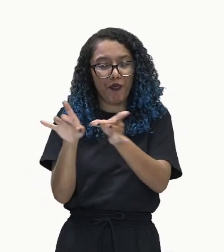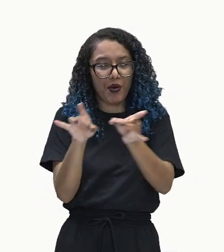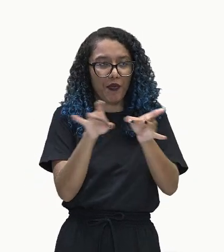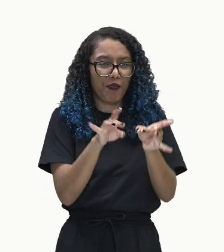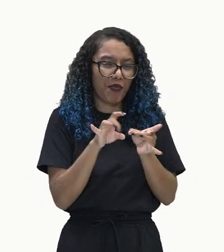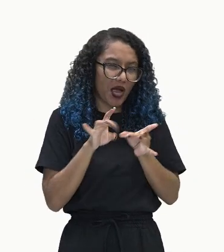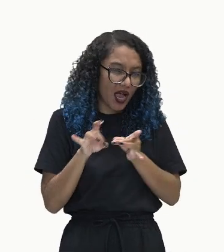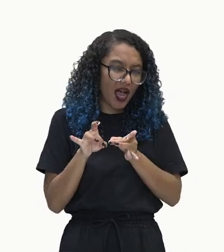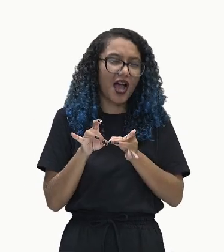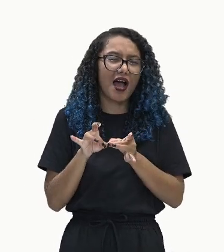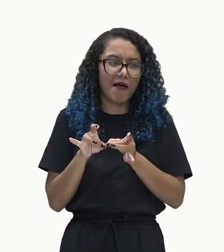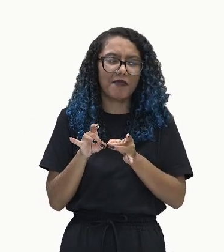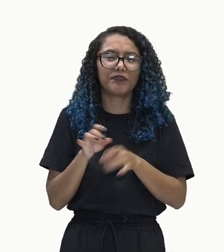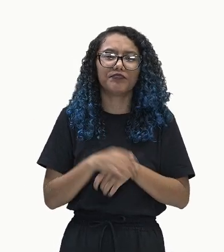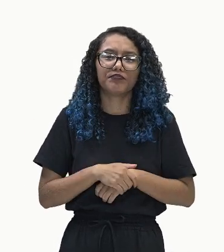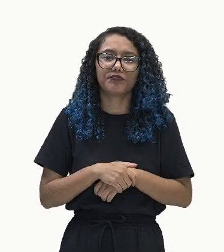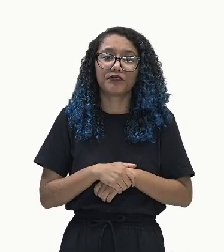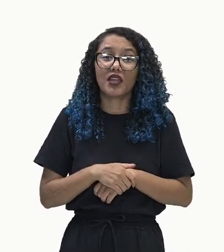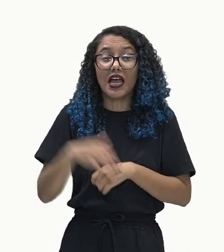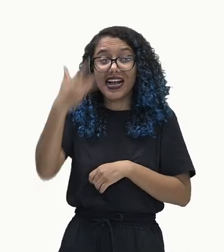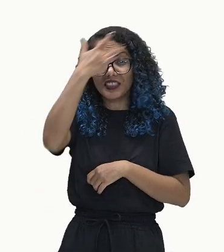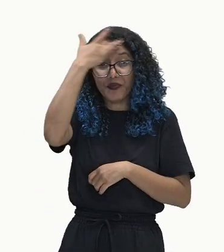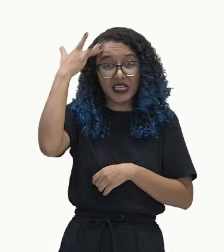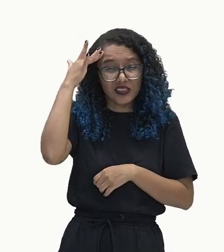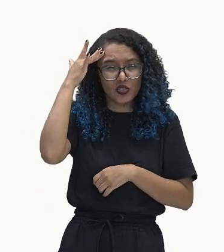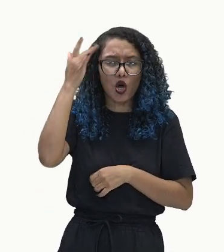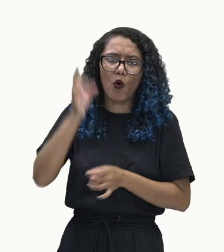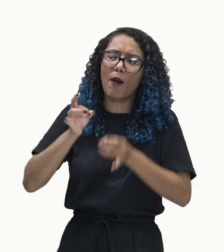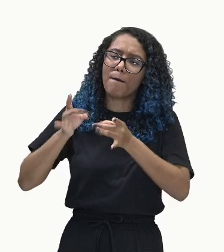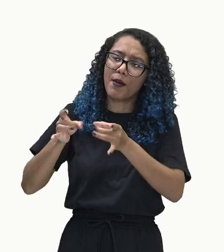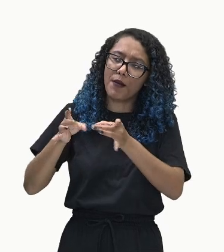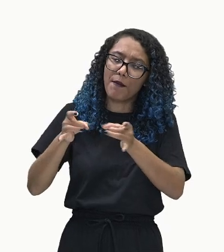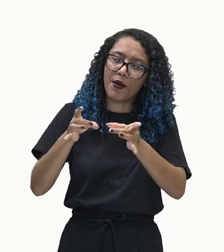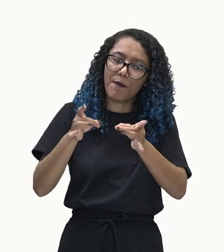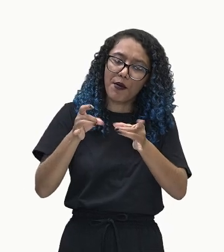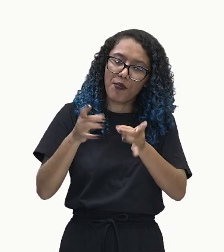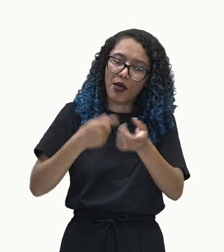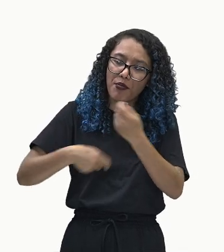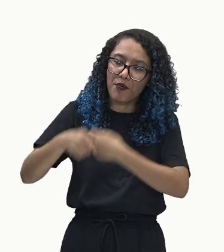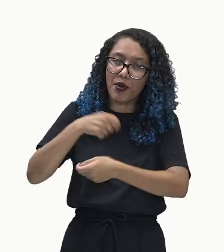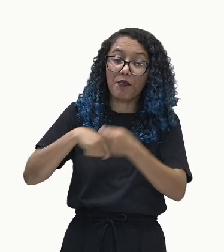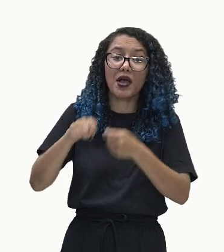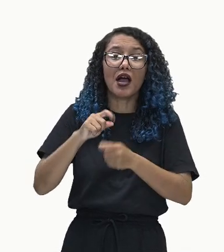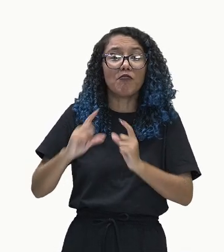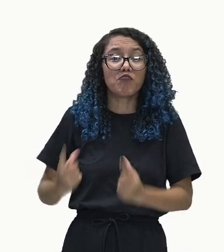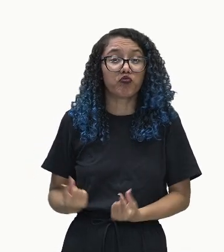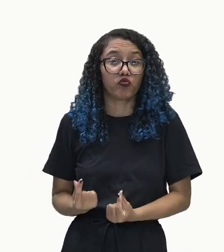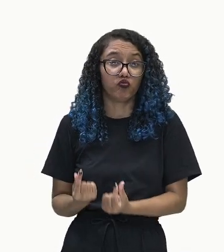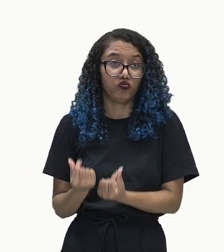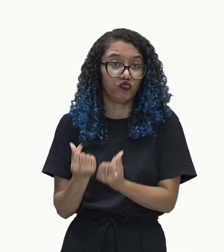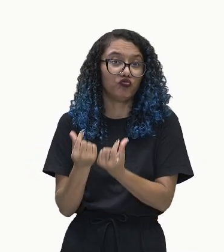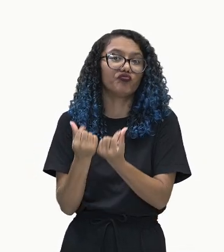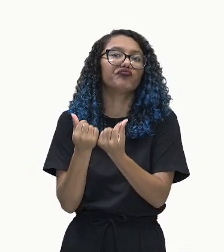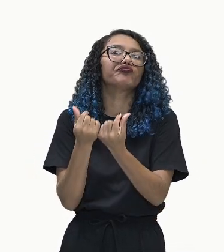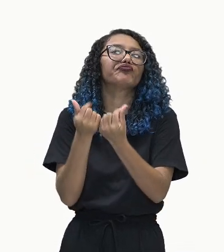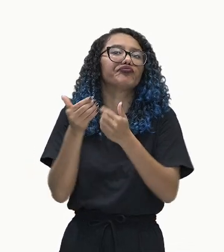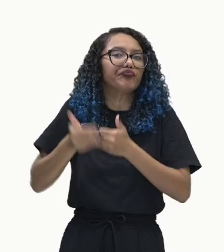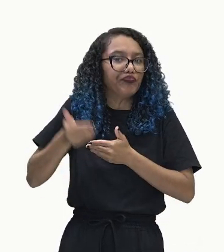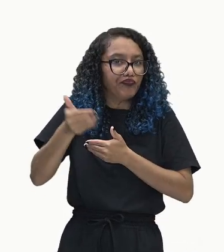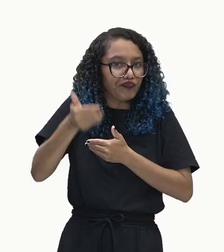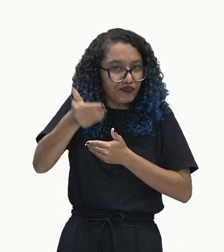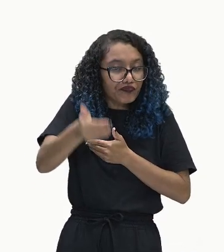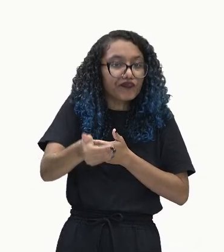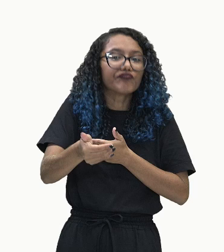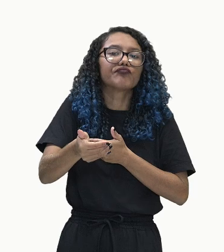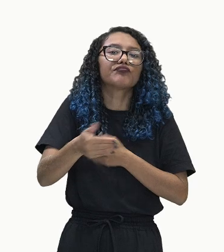aquele povo que faz o comércio que um tempo, com o tempo, vai enriquecendo. E na Inglaterra a